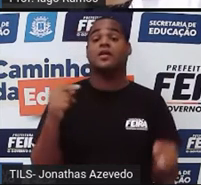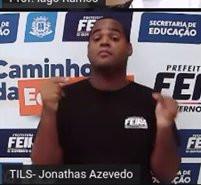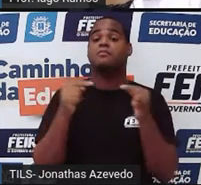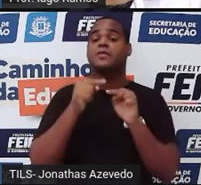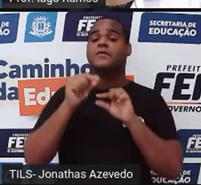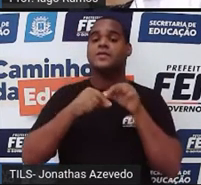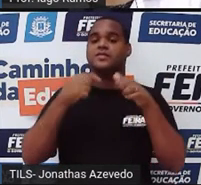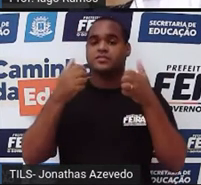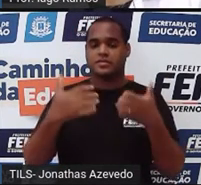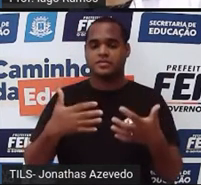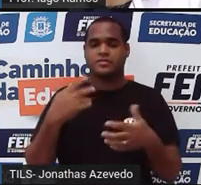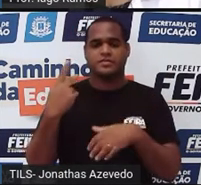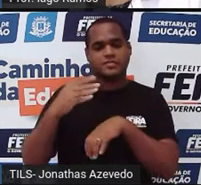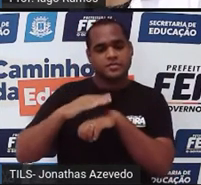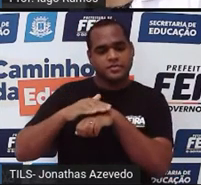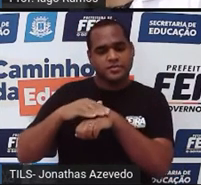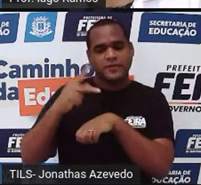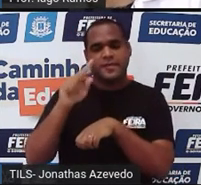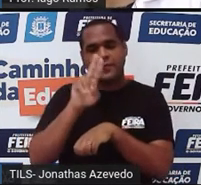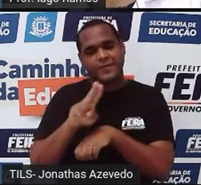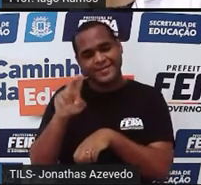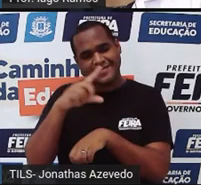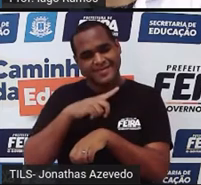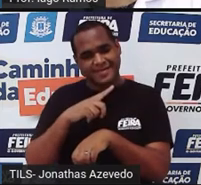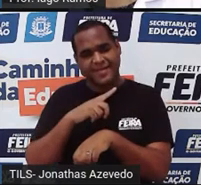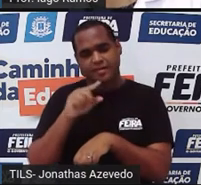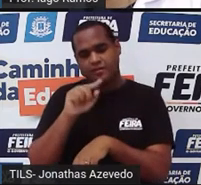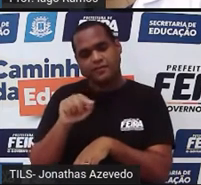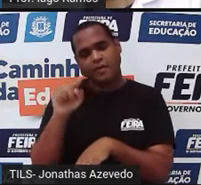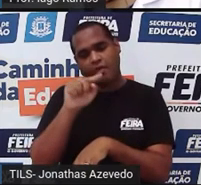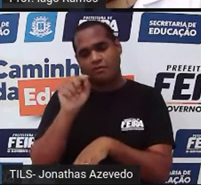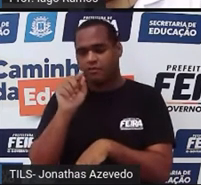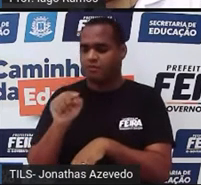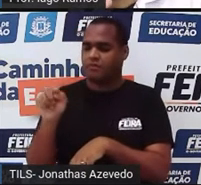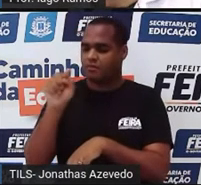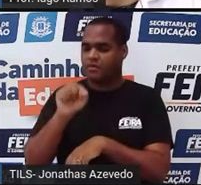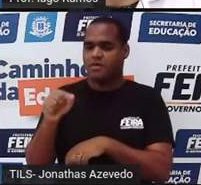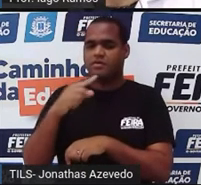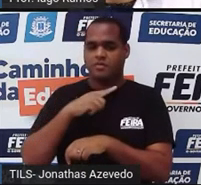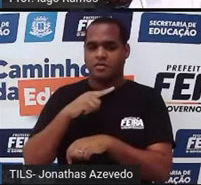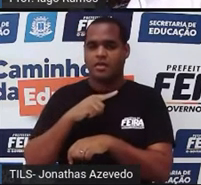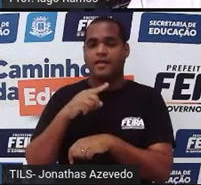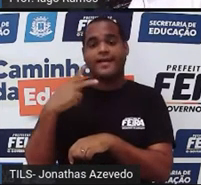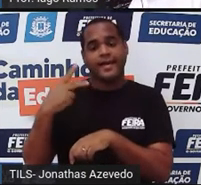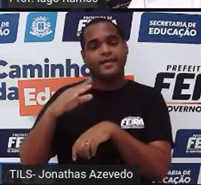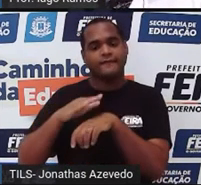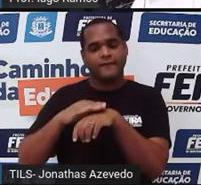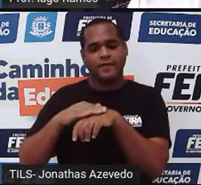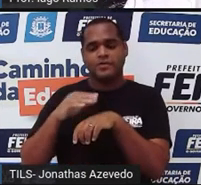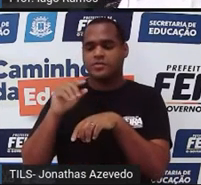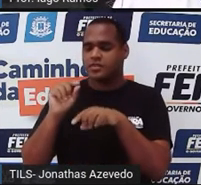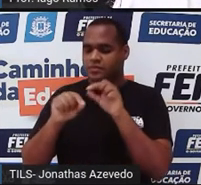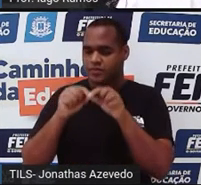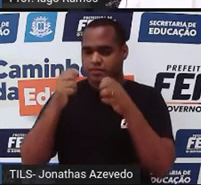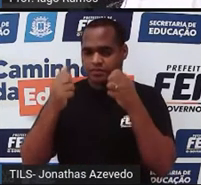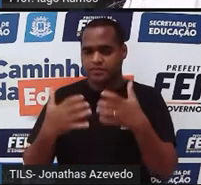é a vez do jogador que utiliza os círculos. A pessoa que está utilizando os círculos vai fazer uma jogada.